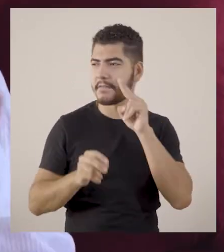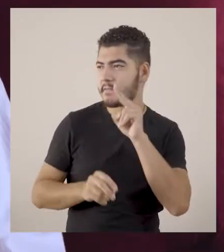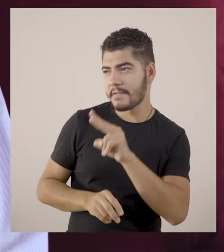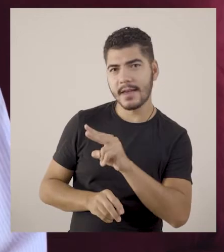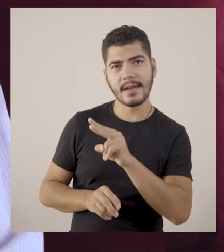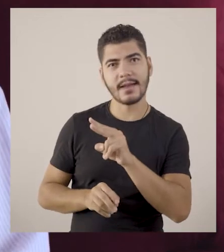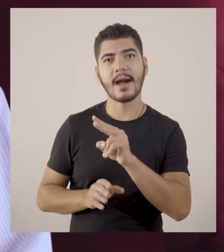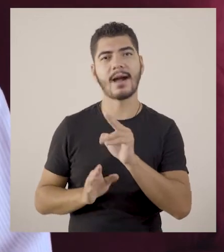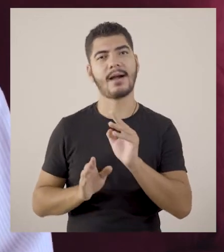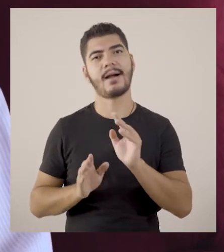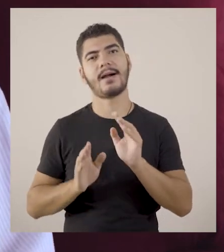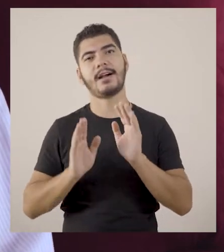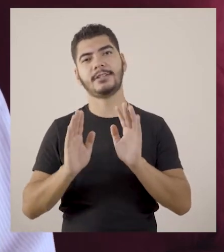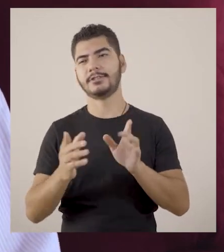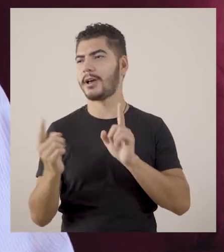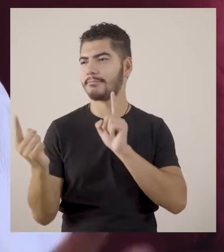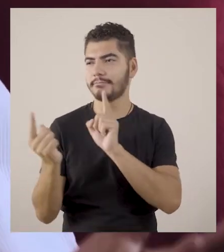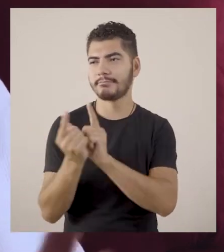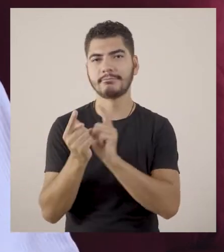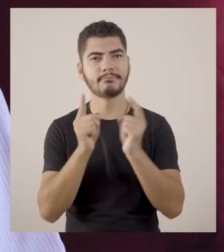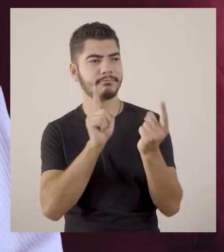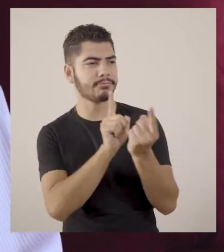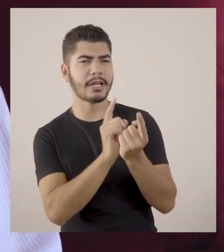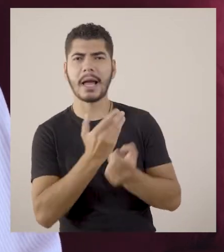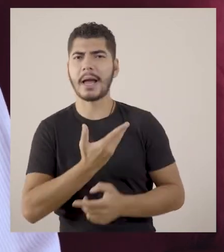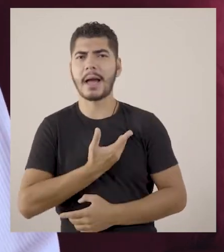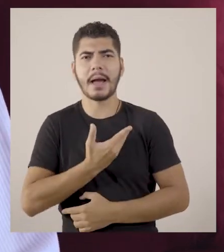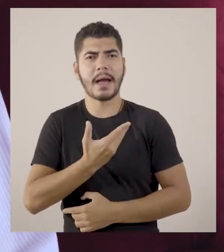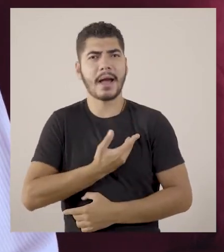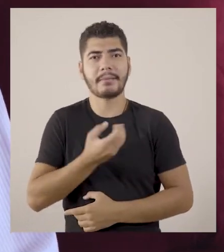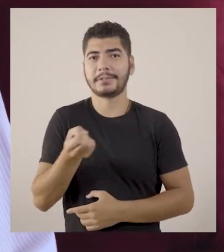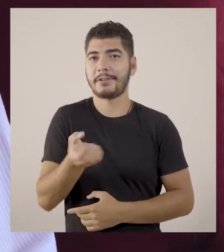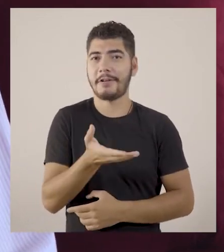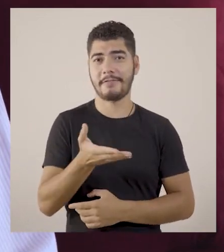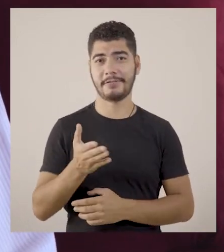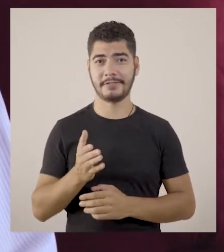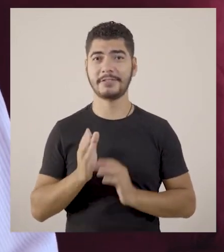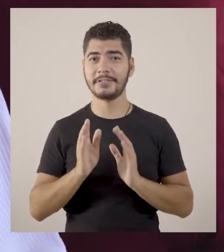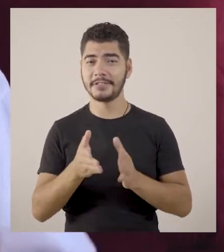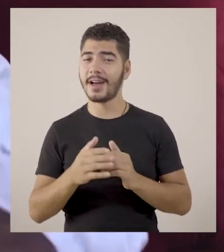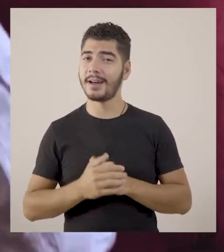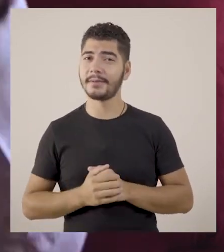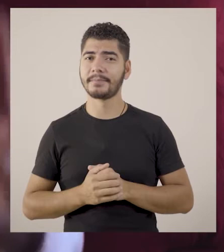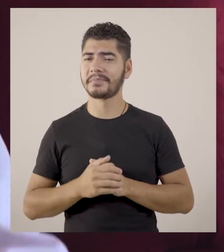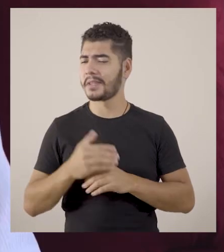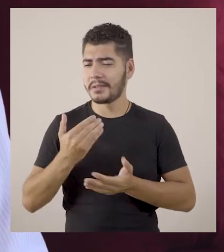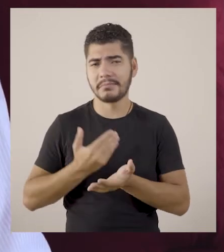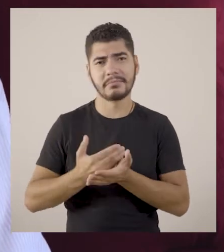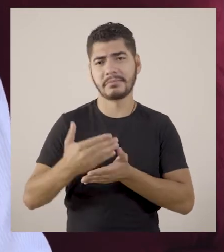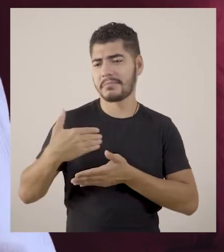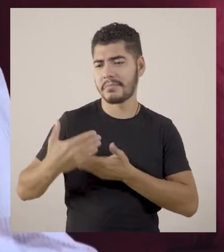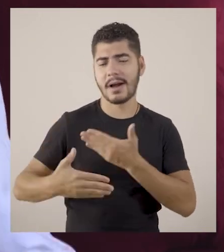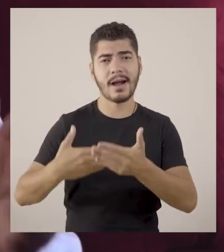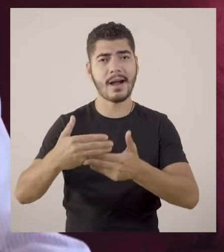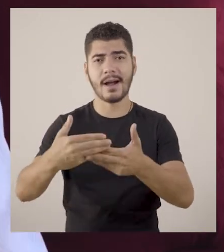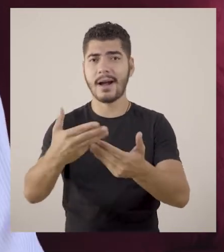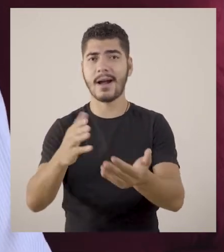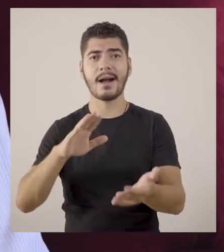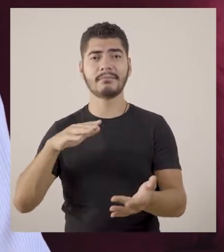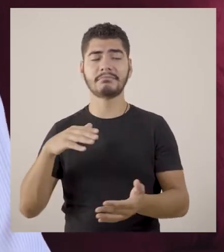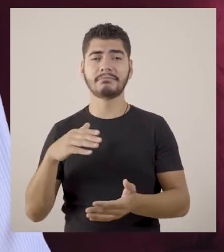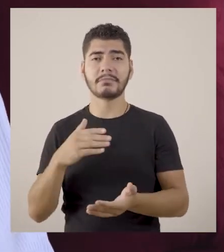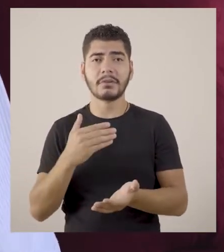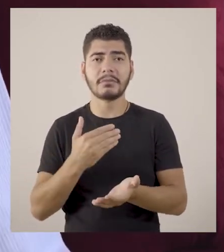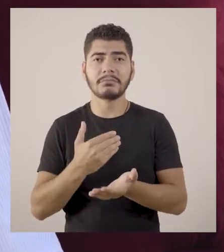de olhar um para o outro, já criava-se ali uma amizade nova, tal. E, dali para frente, muitos aí a gente